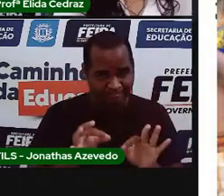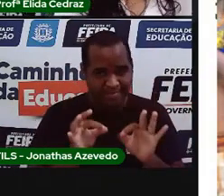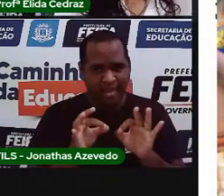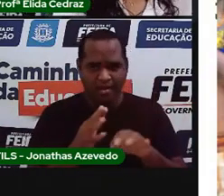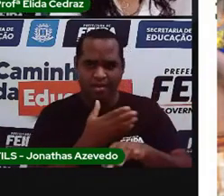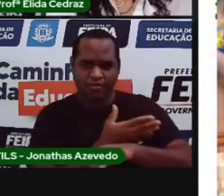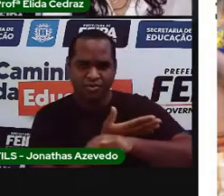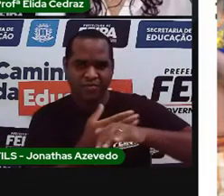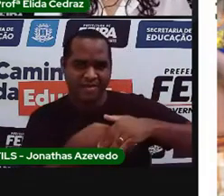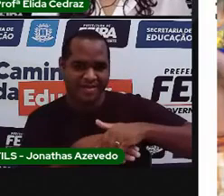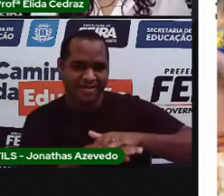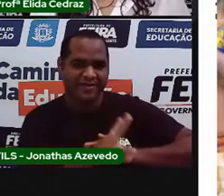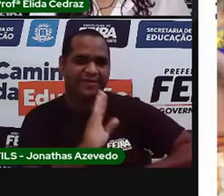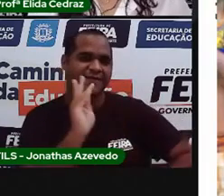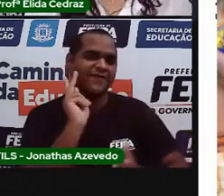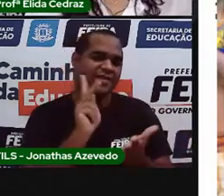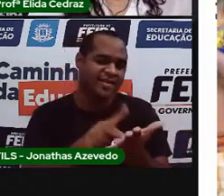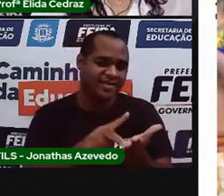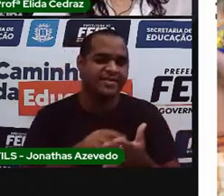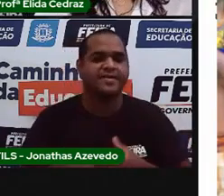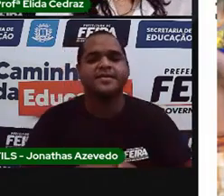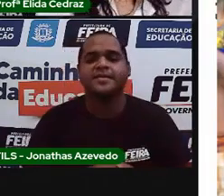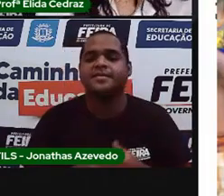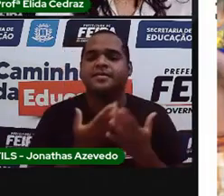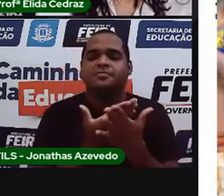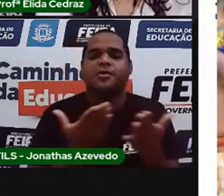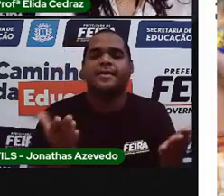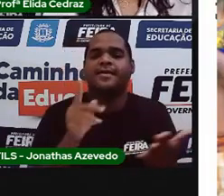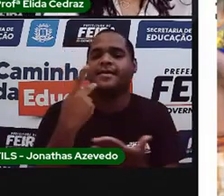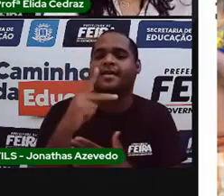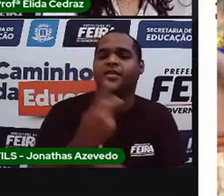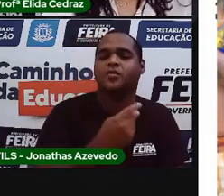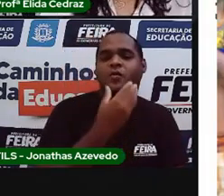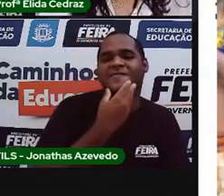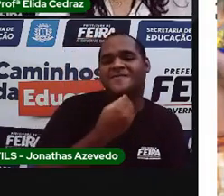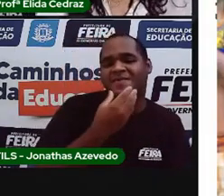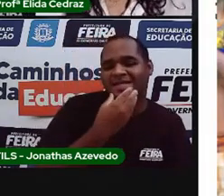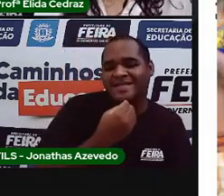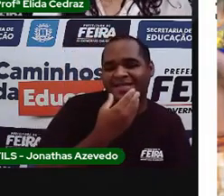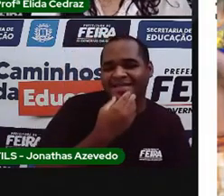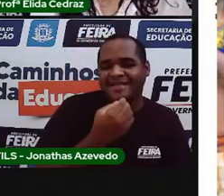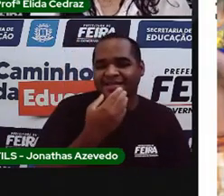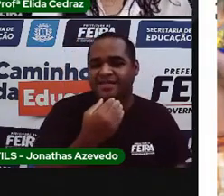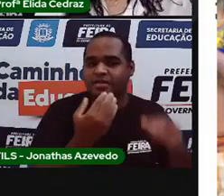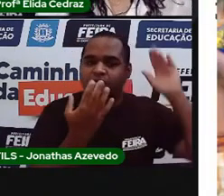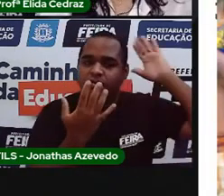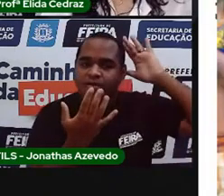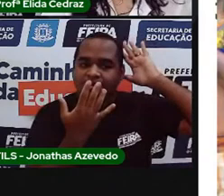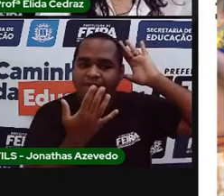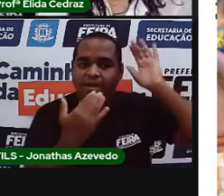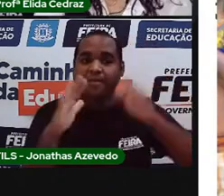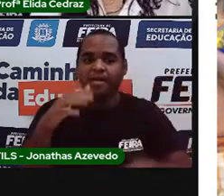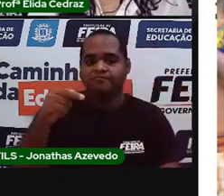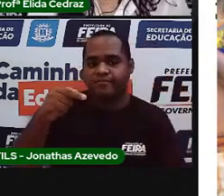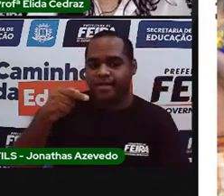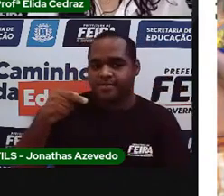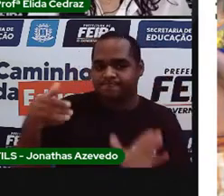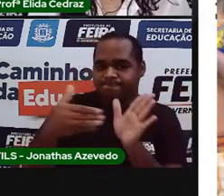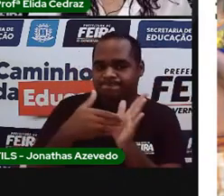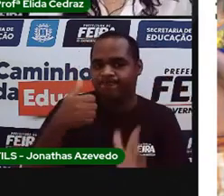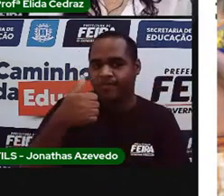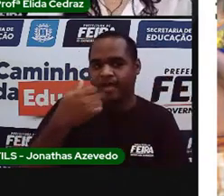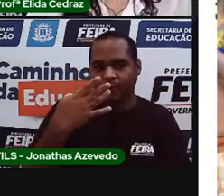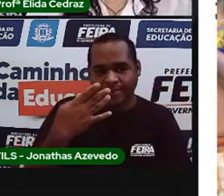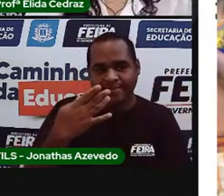tradição seja mantida. Porque o menino índio, numa idade entre 7 e 14